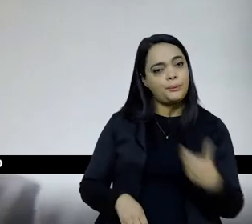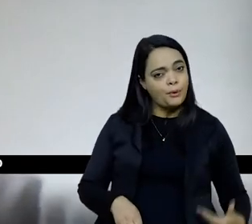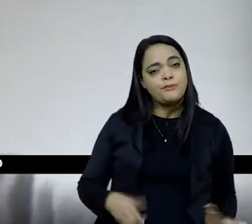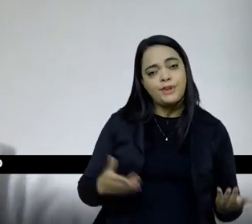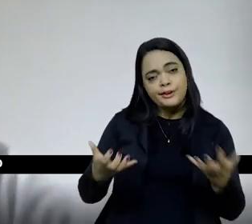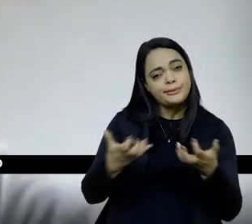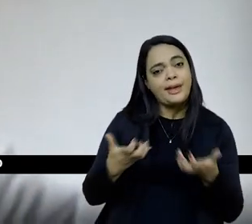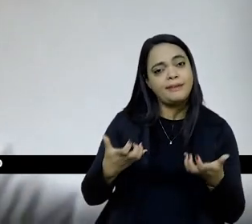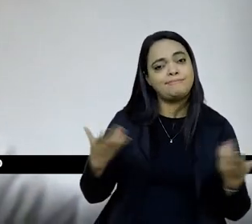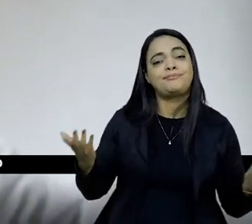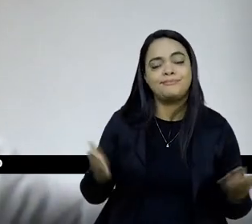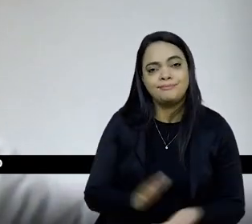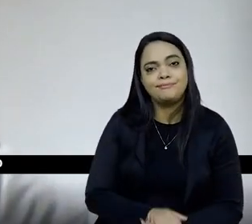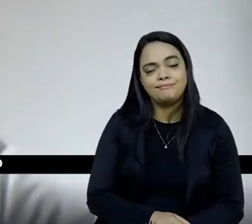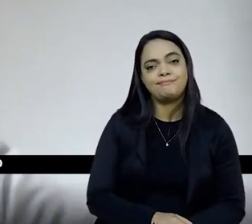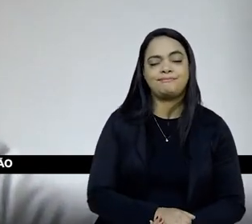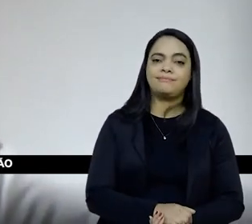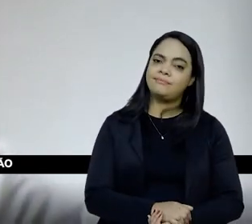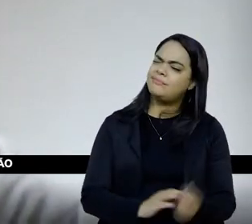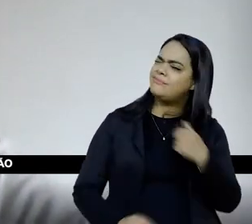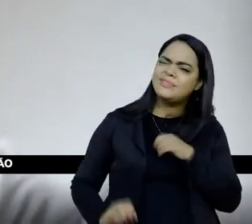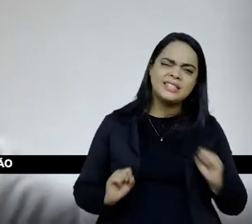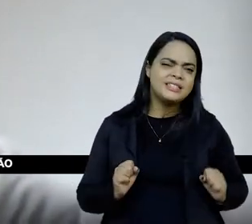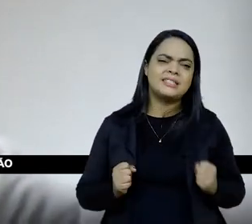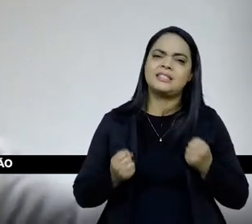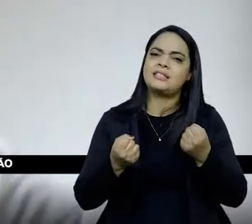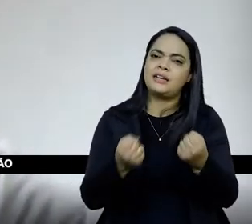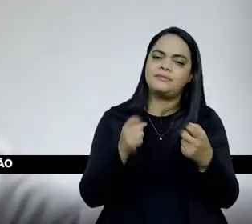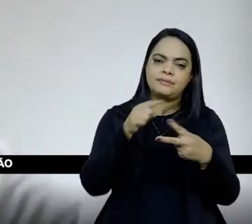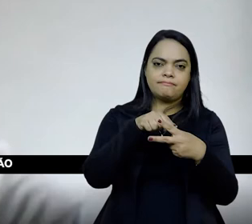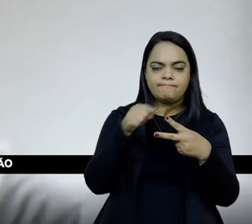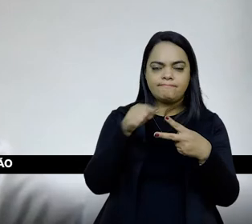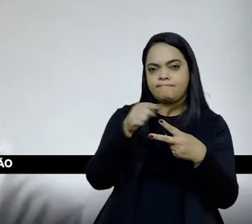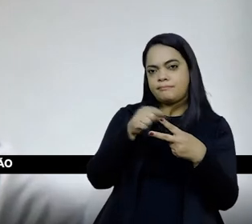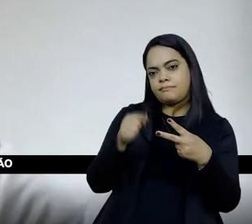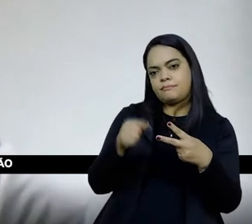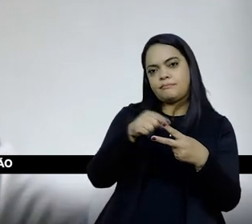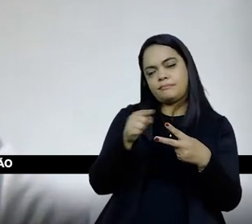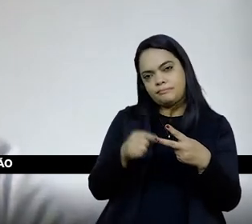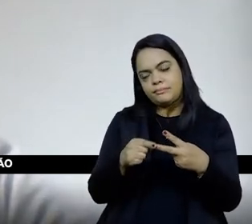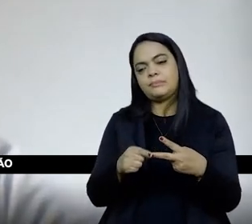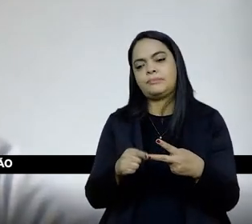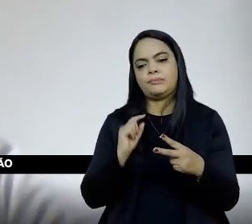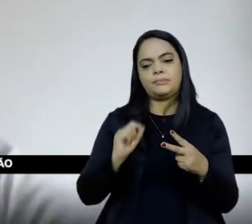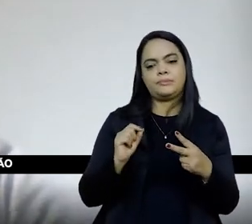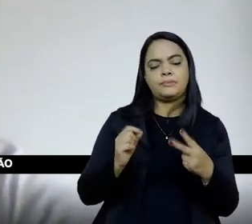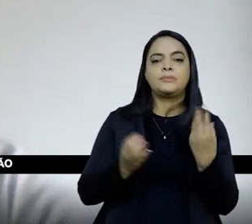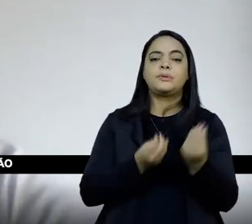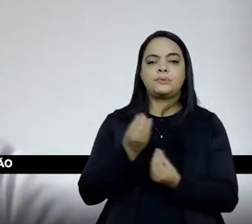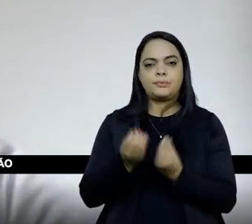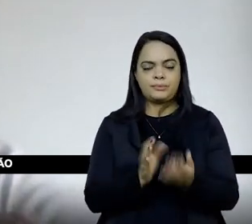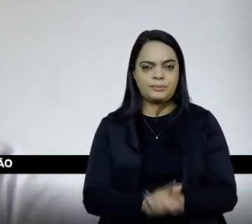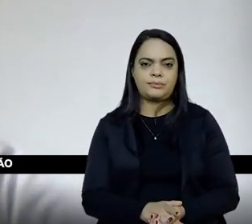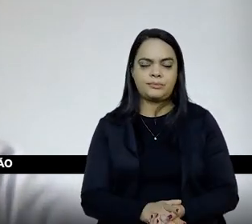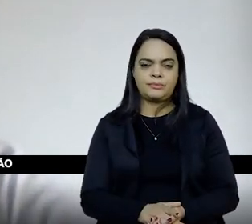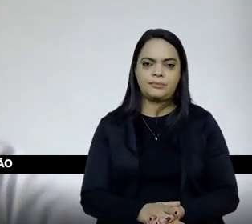isso, eu tenho defendido que duas formas da gente fazer isso, enfrentar isso, não é as